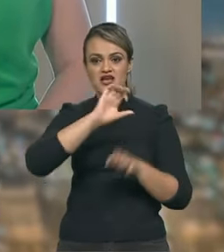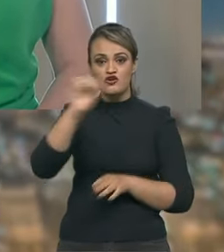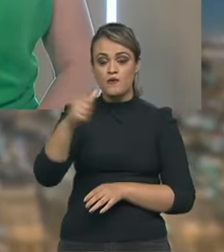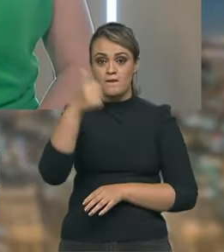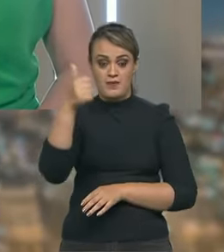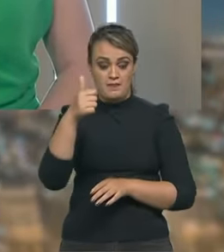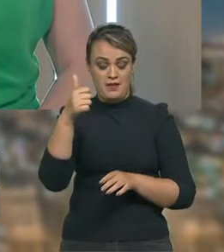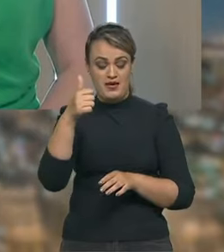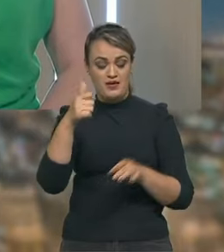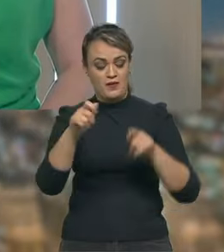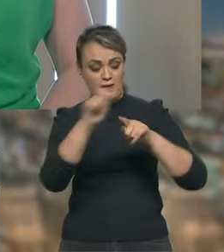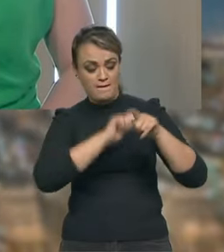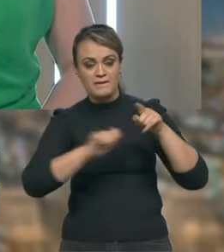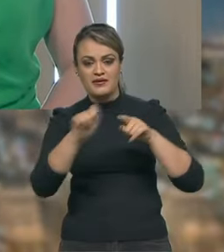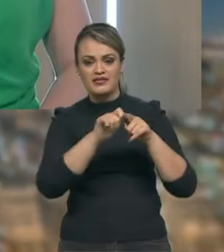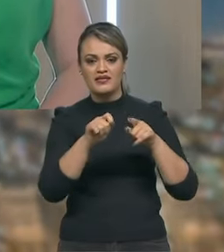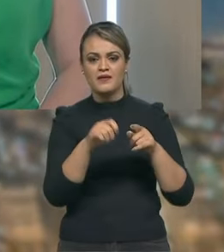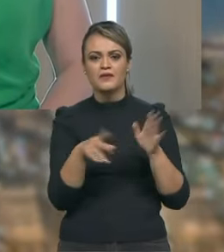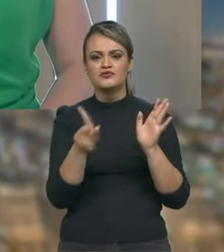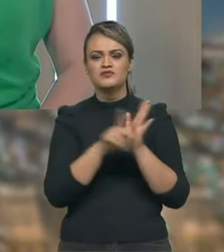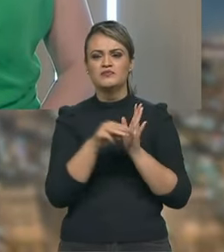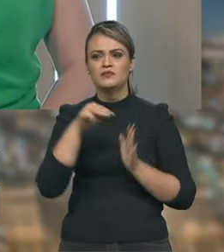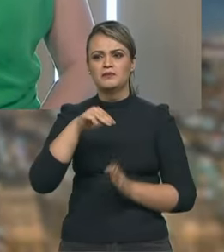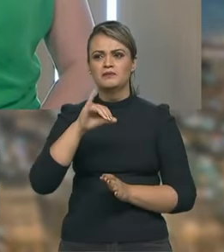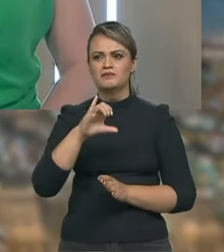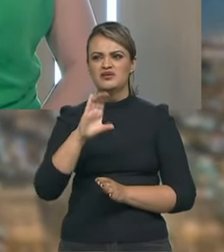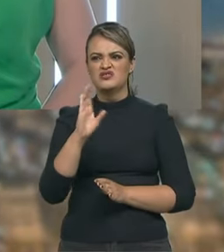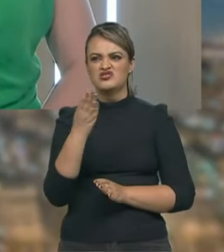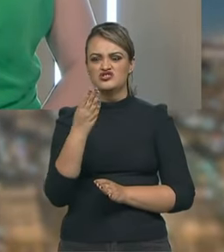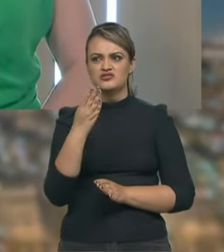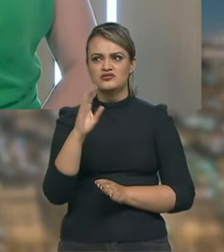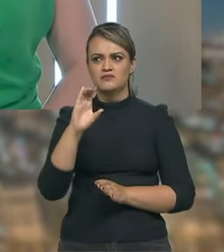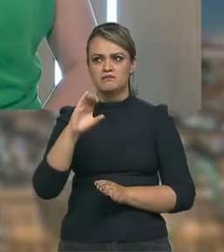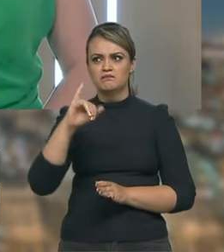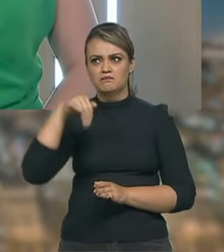o campeonato com o pneu Michelin eu acho que tudo isso